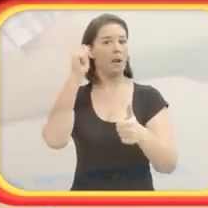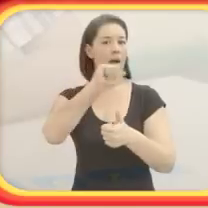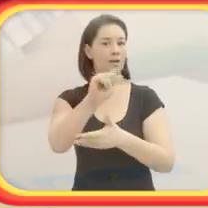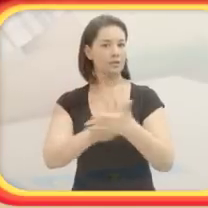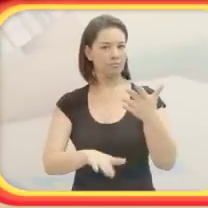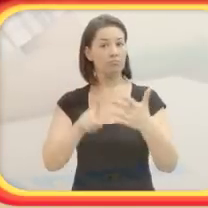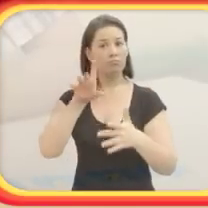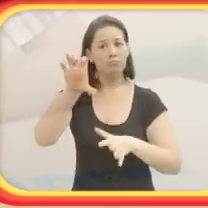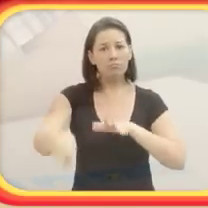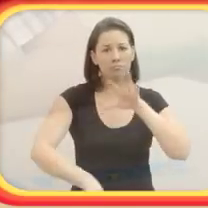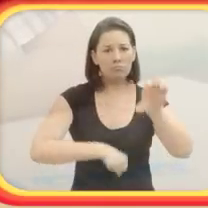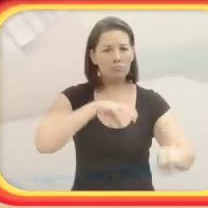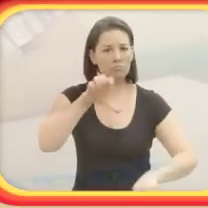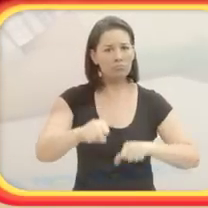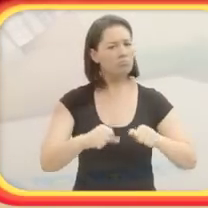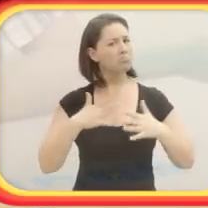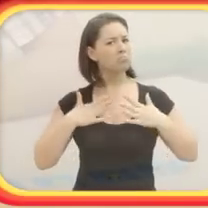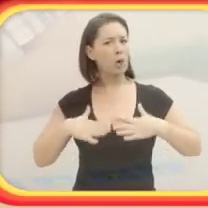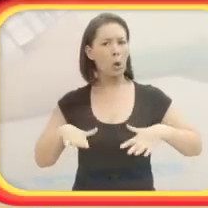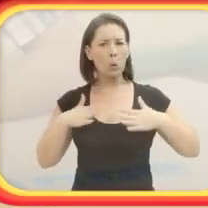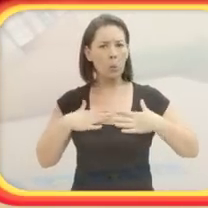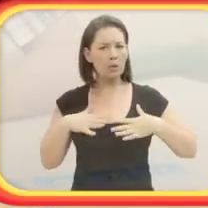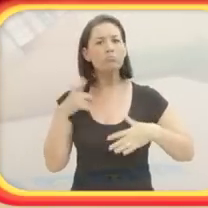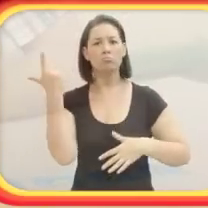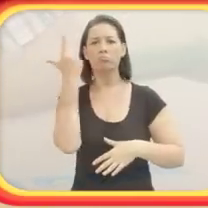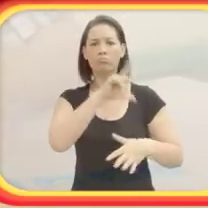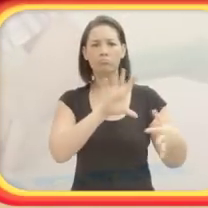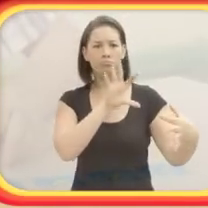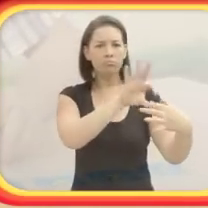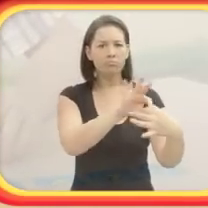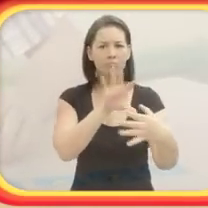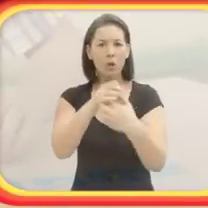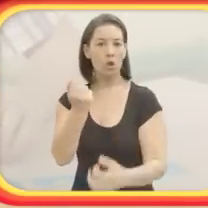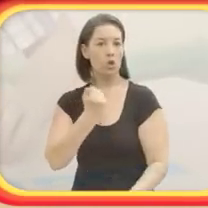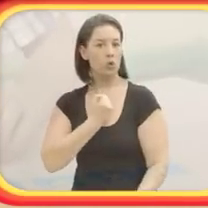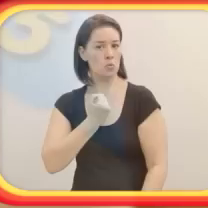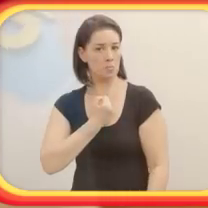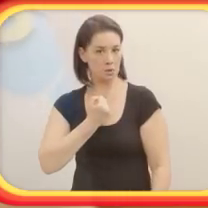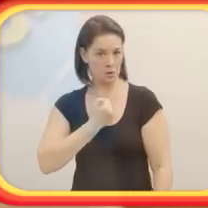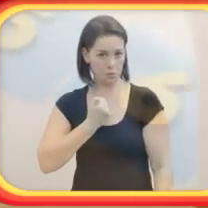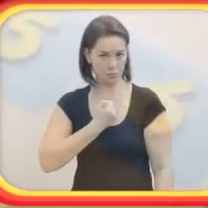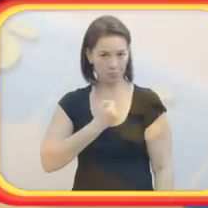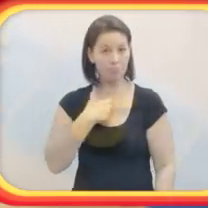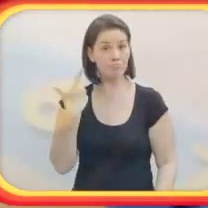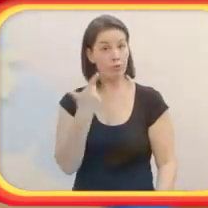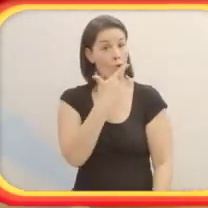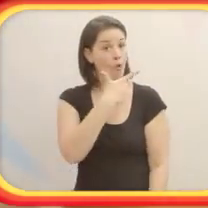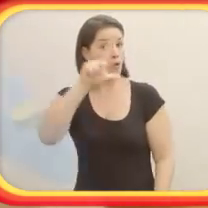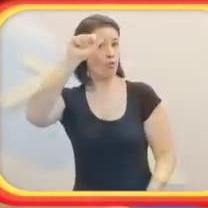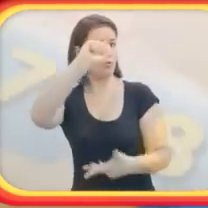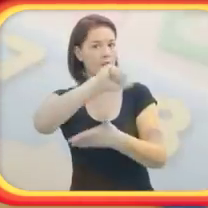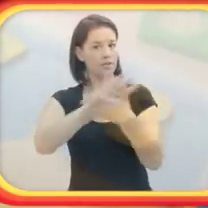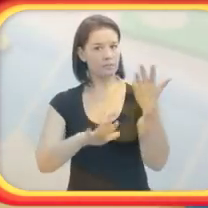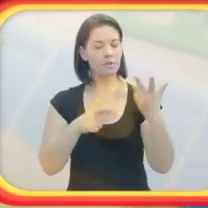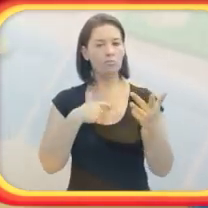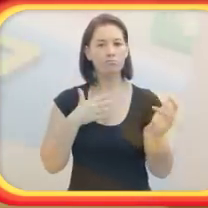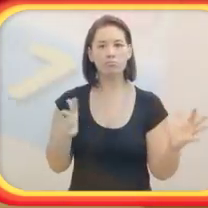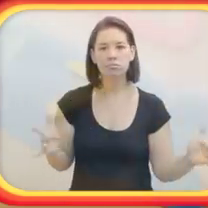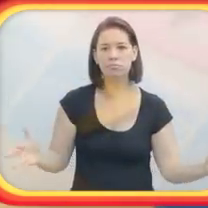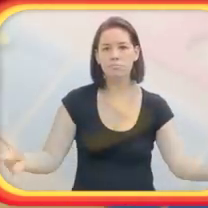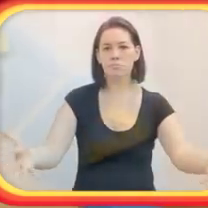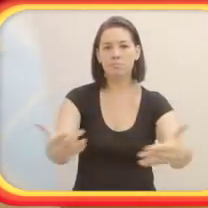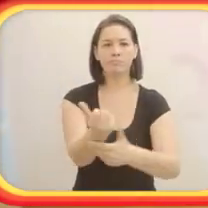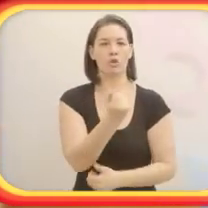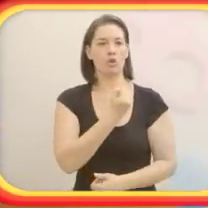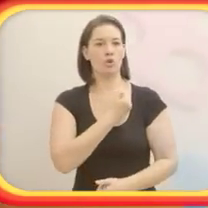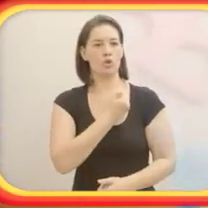pegavam as peças e tranquilamente também conseguiam relacionar aos números.